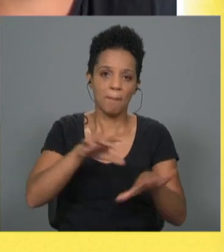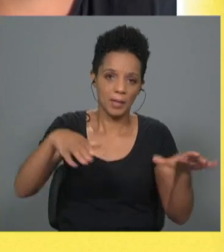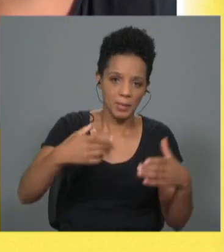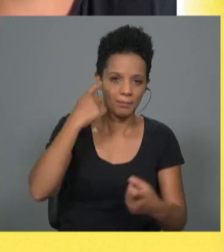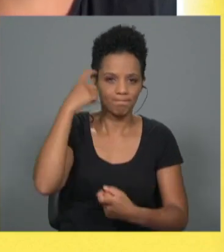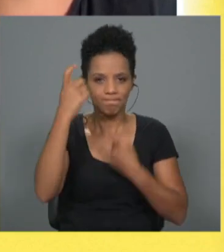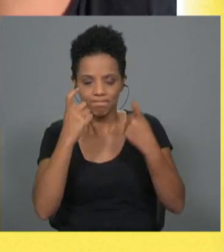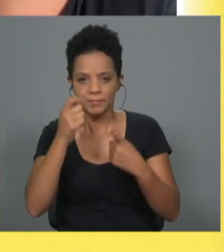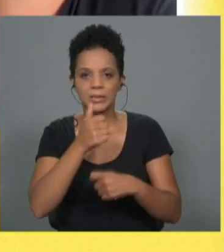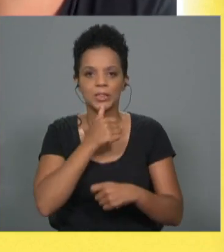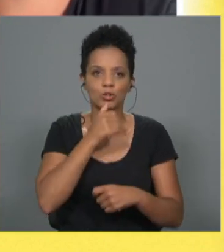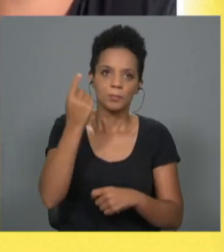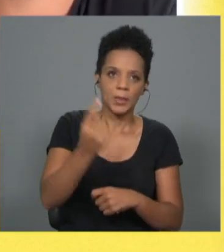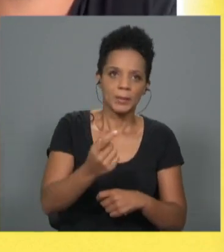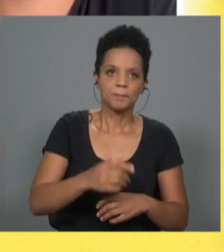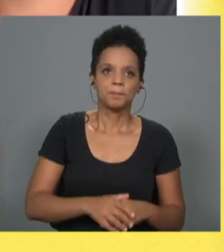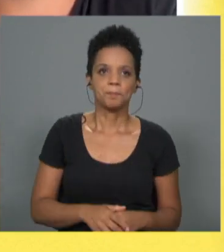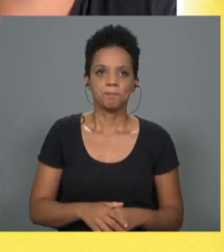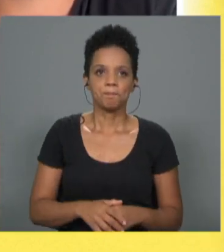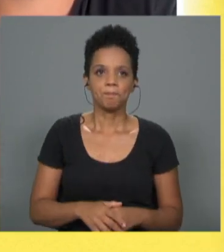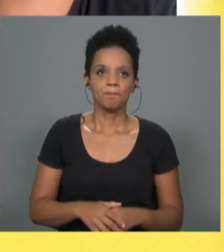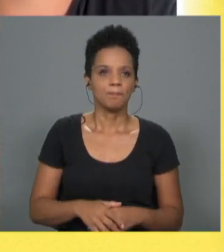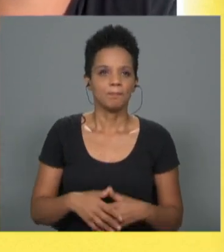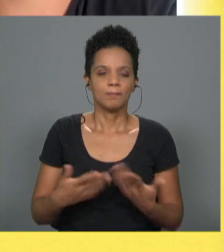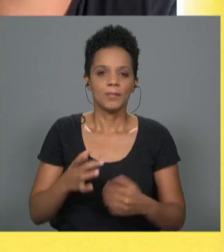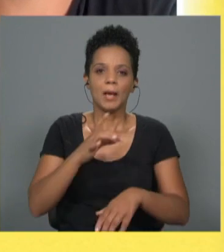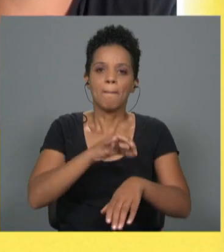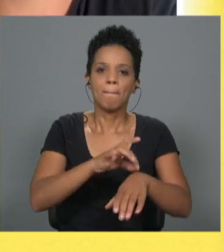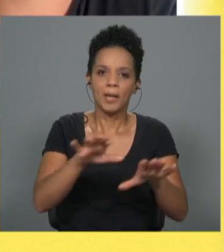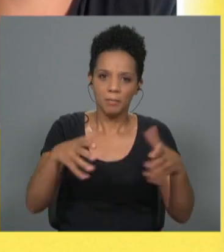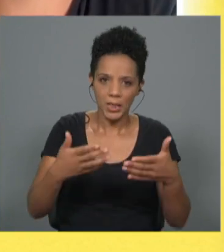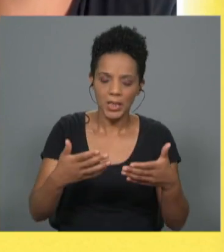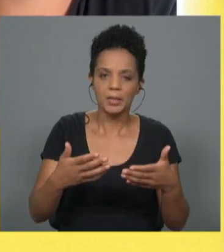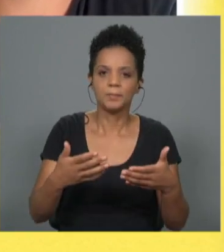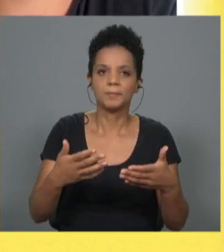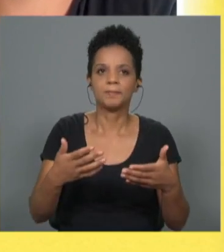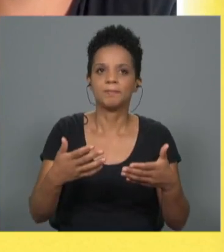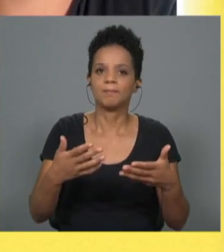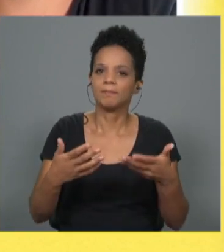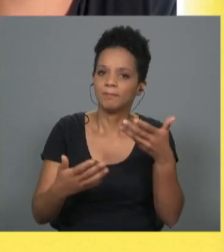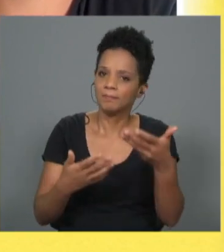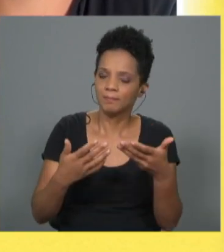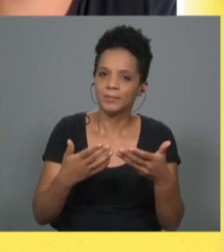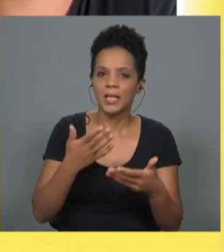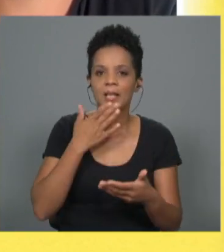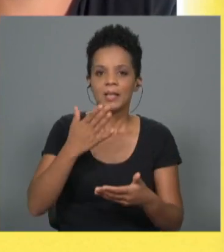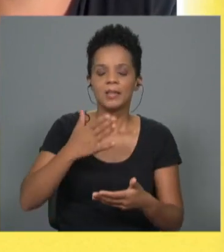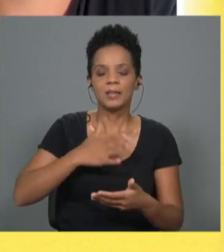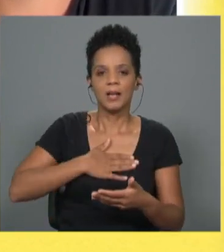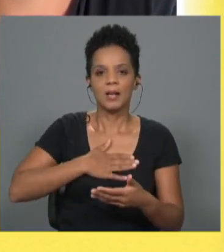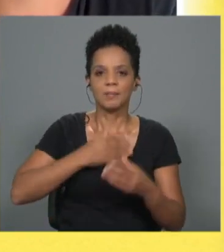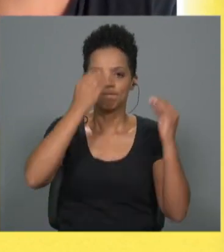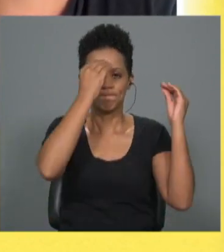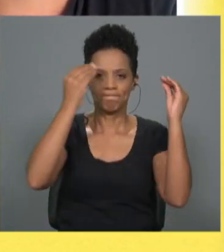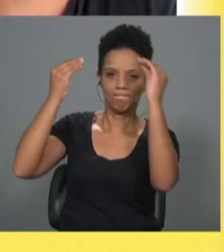tomou decisões. A pandemia fez-nos assumir um novo mindset em